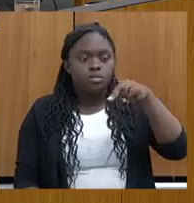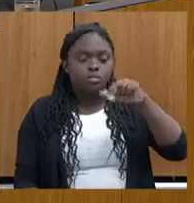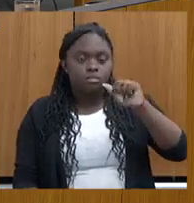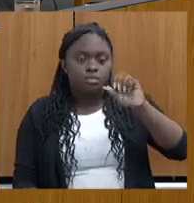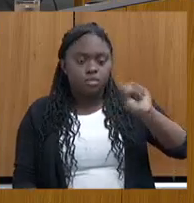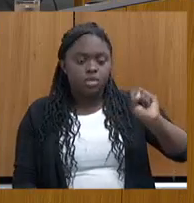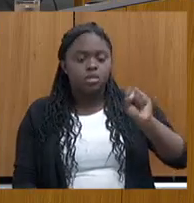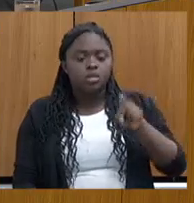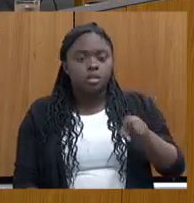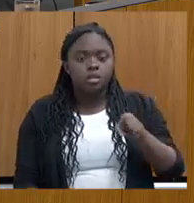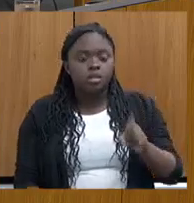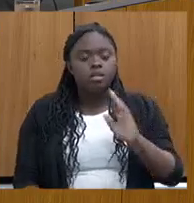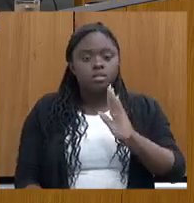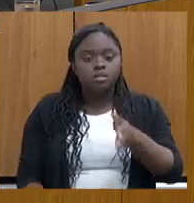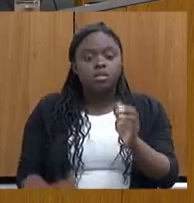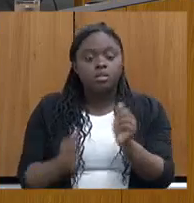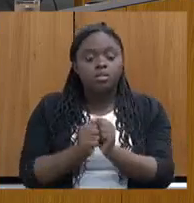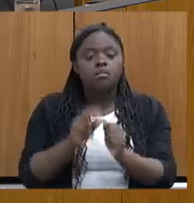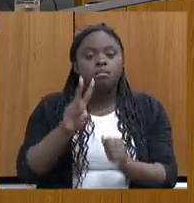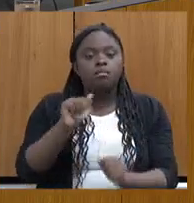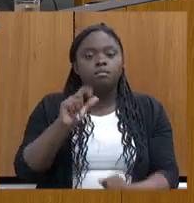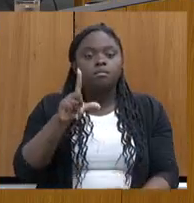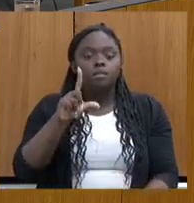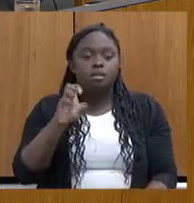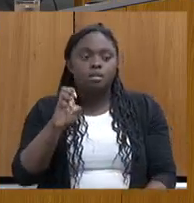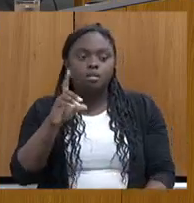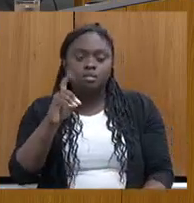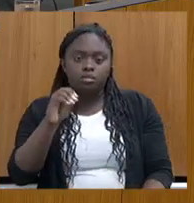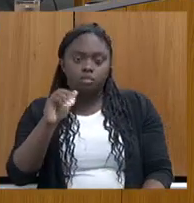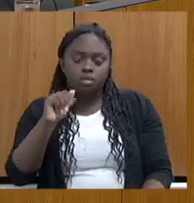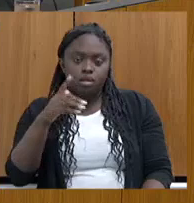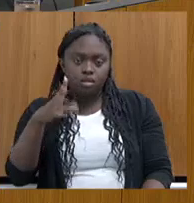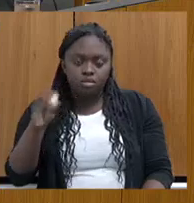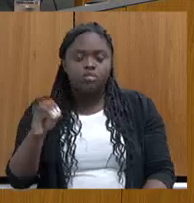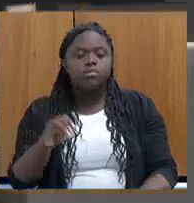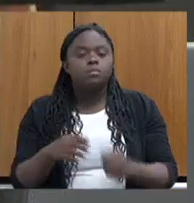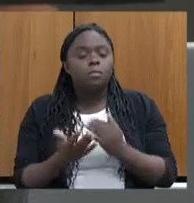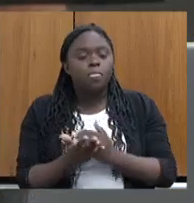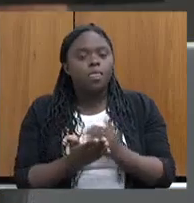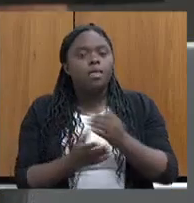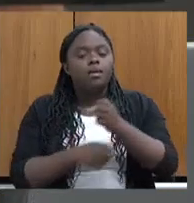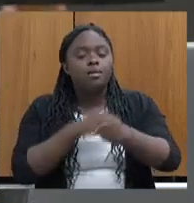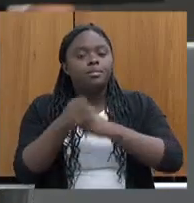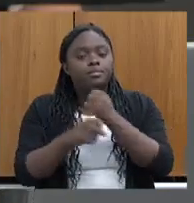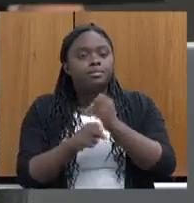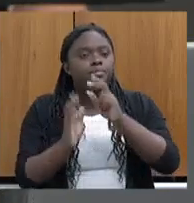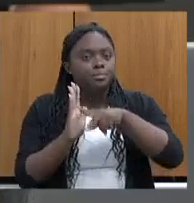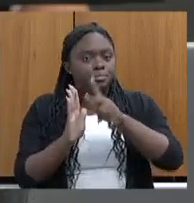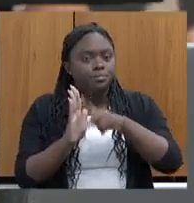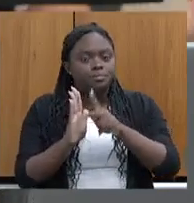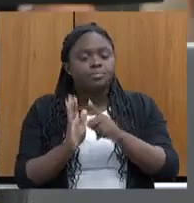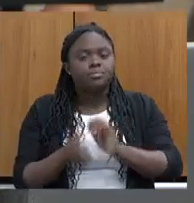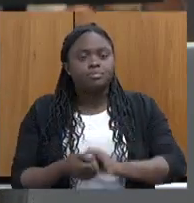Minas já tinha uma previsão de uma reforma de um alto forno, três, que vai começar ano que vem. E